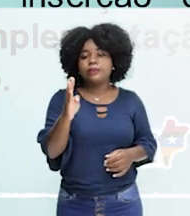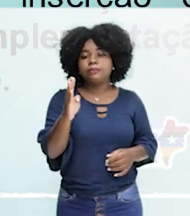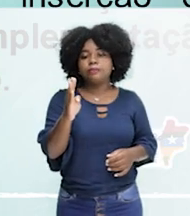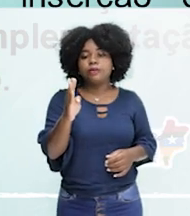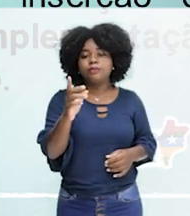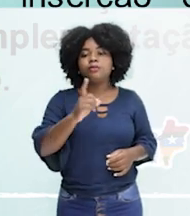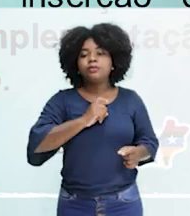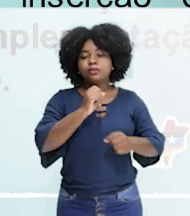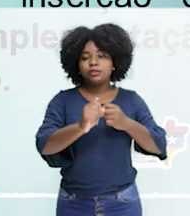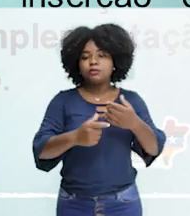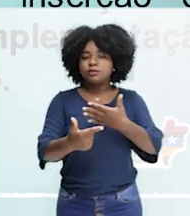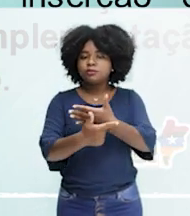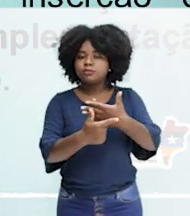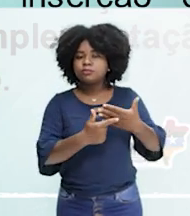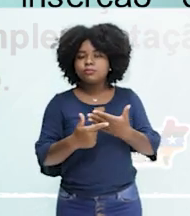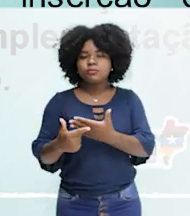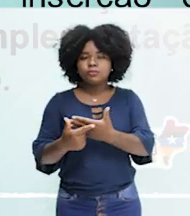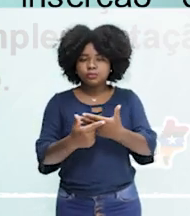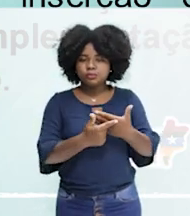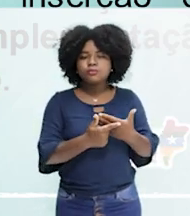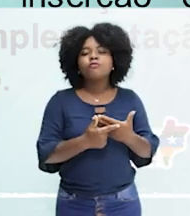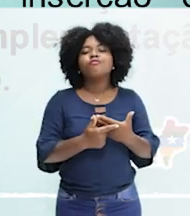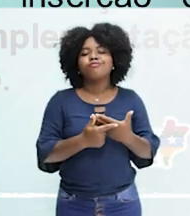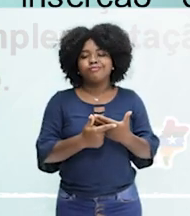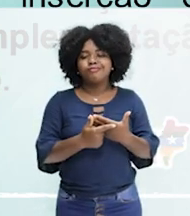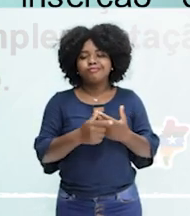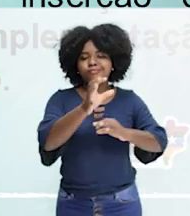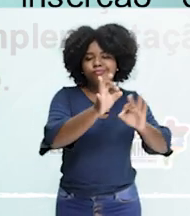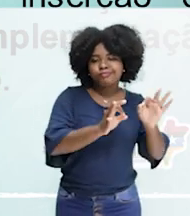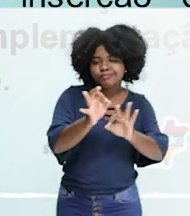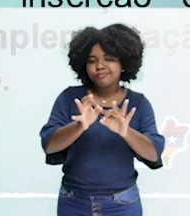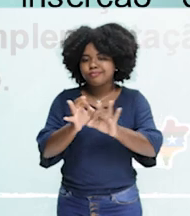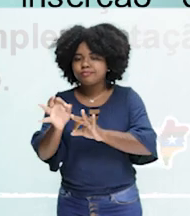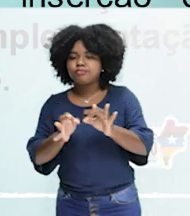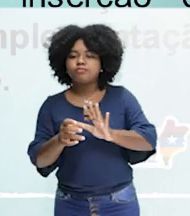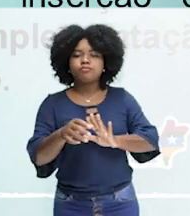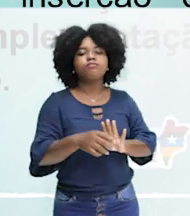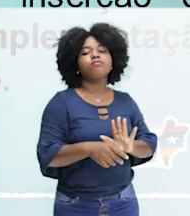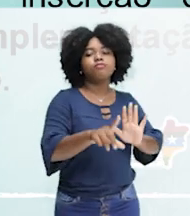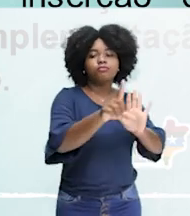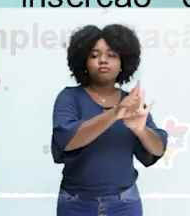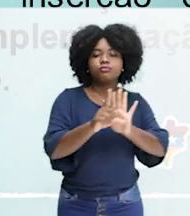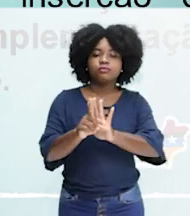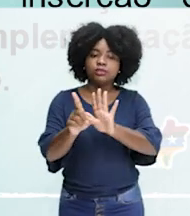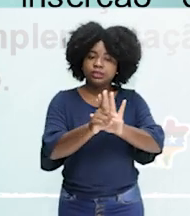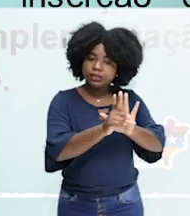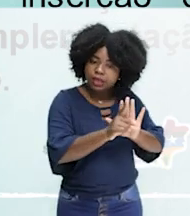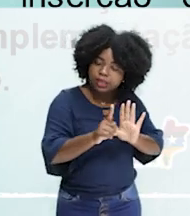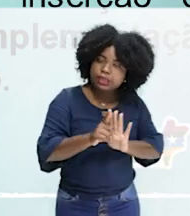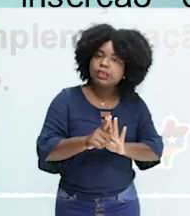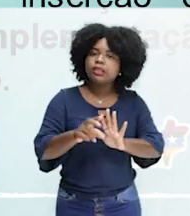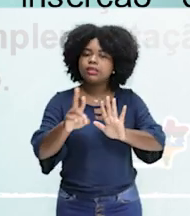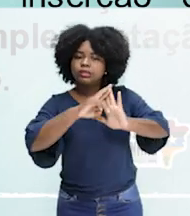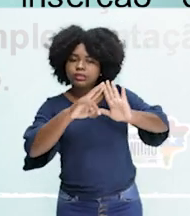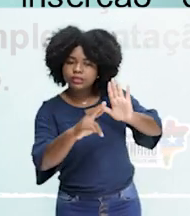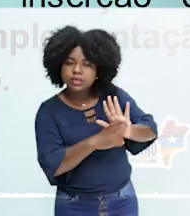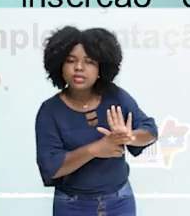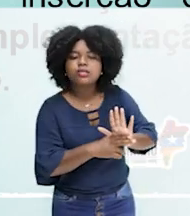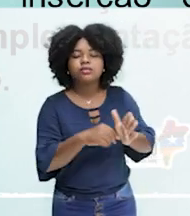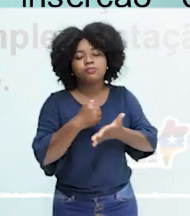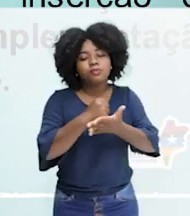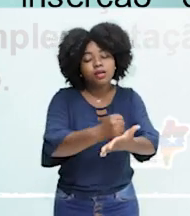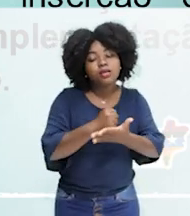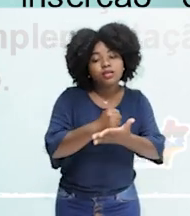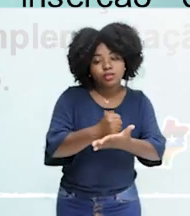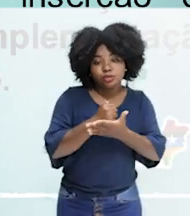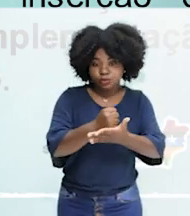principal missão proteger, promover a adoção e políticas e princípios para a preservação e a